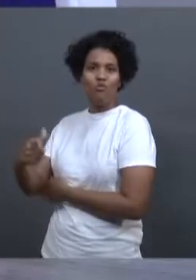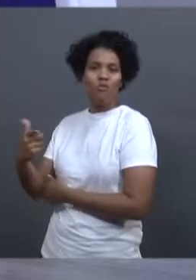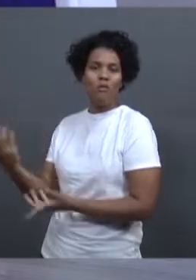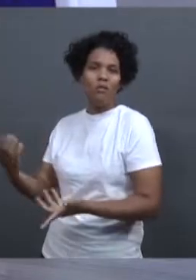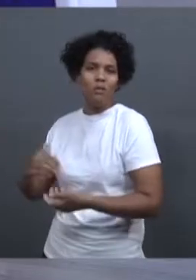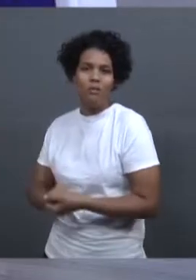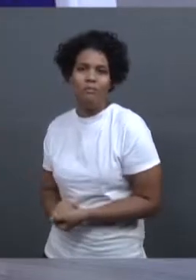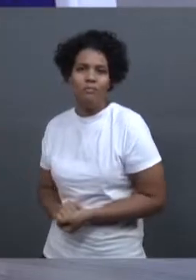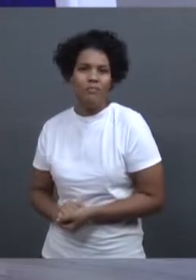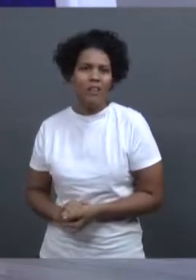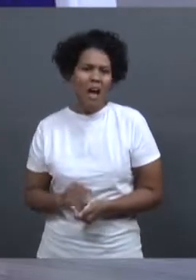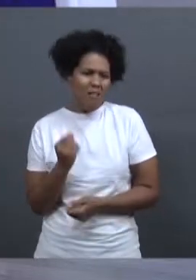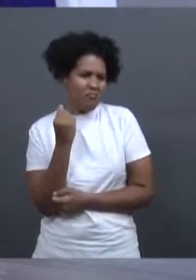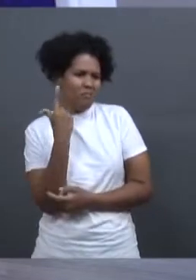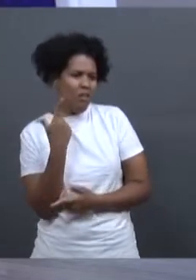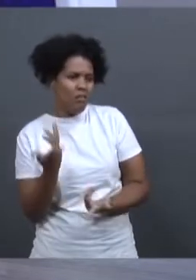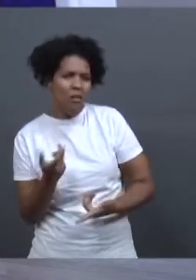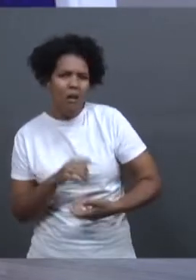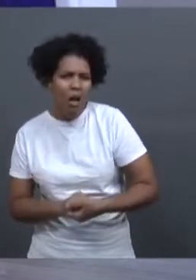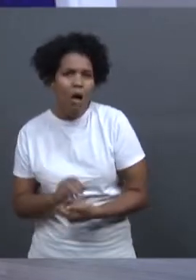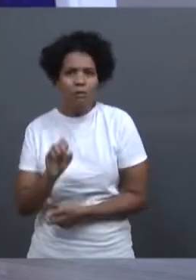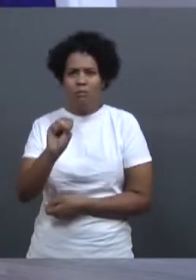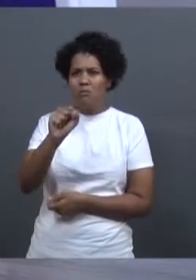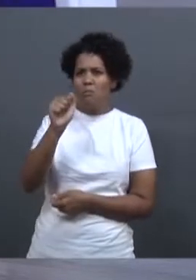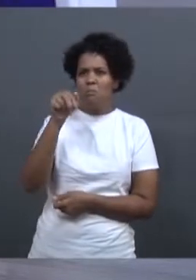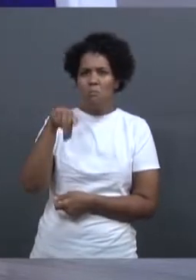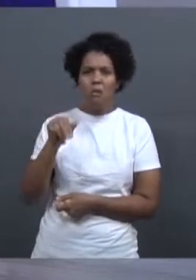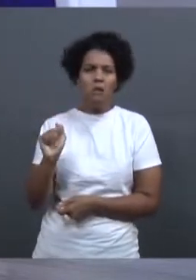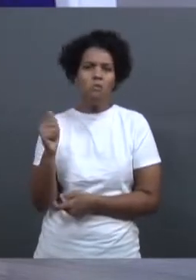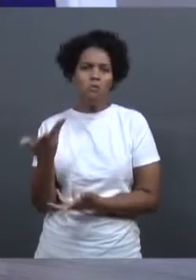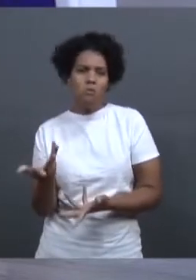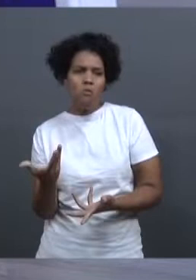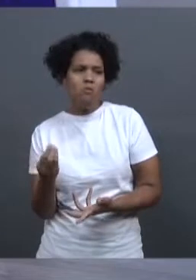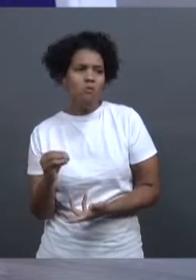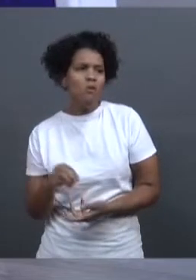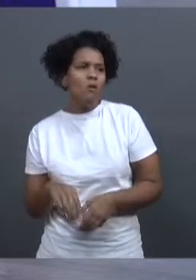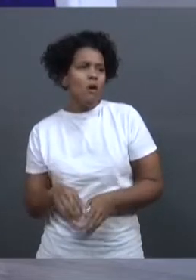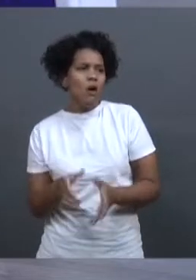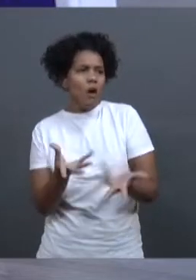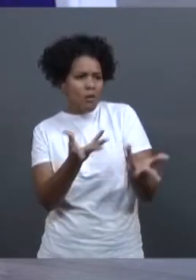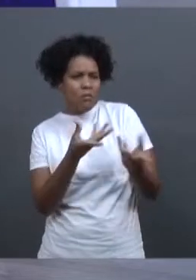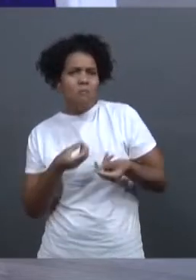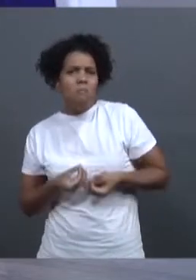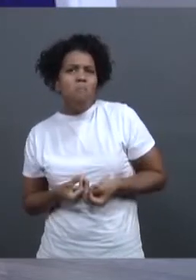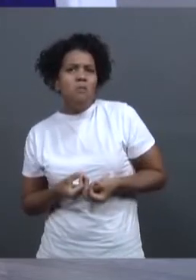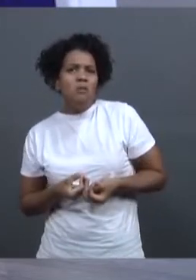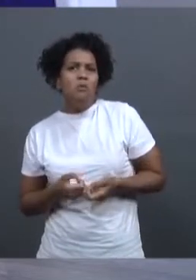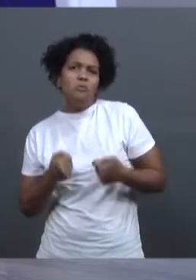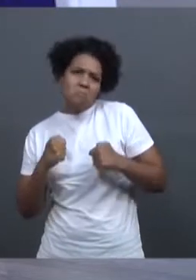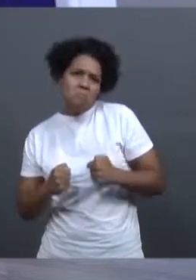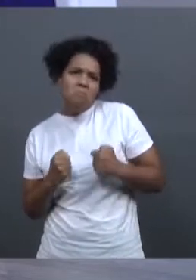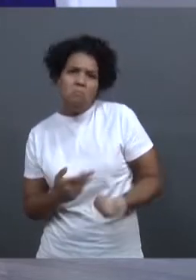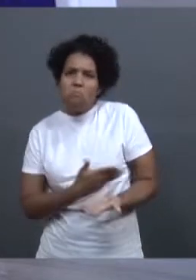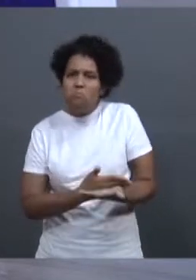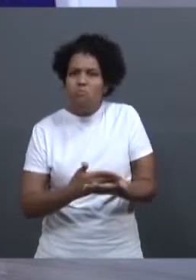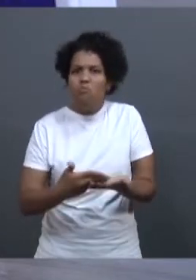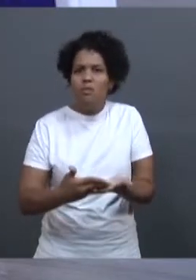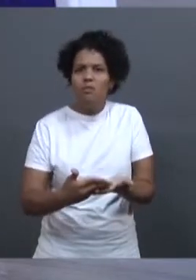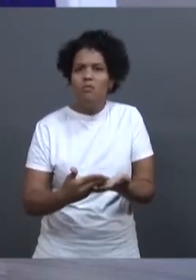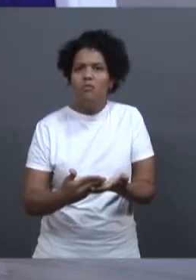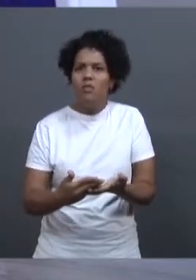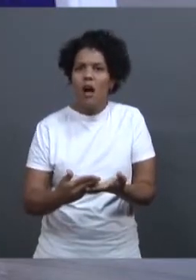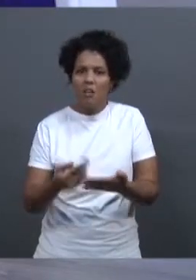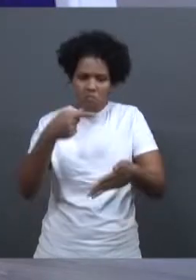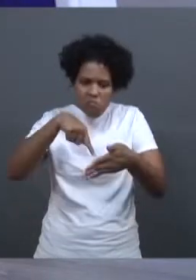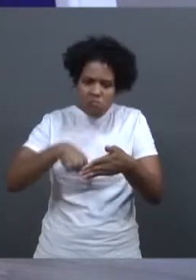última sexta-feira, essa marca, então, receber a autorização do Conselho Estadual para recomeçar a extração de minério